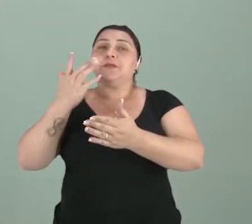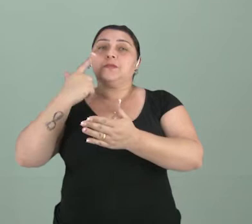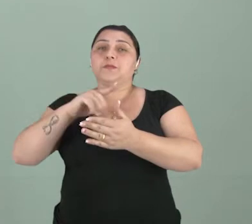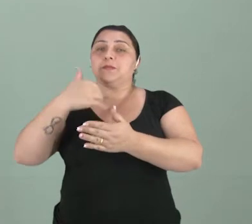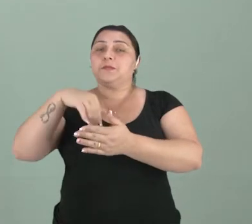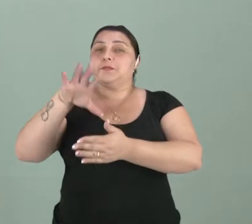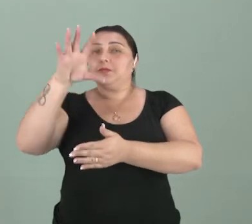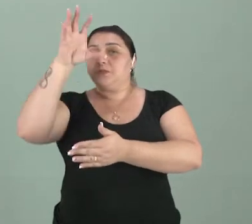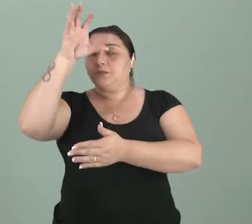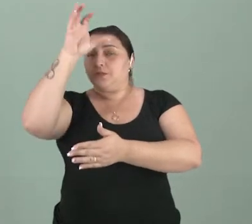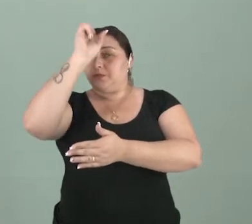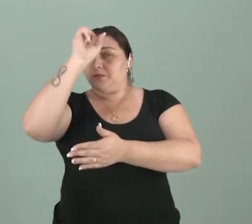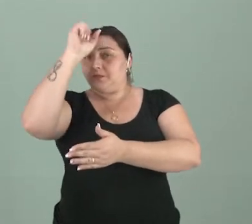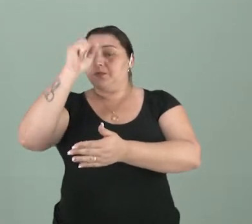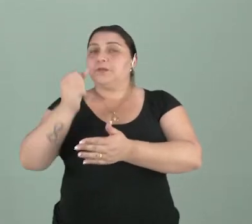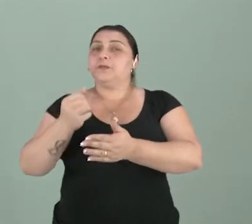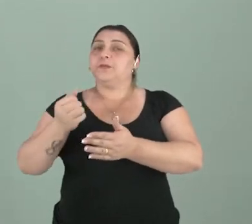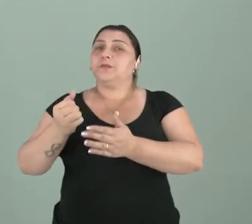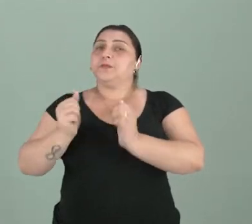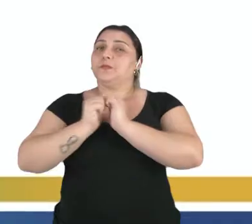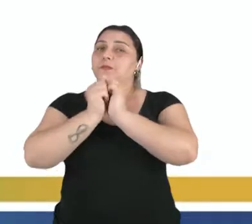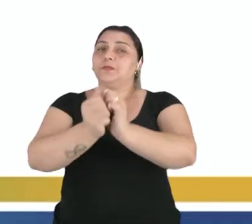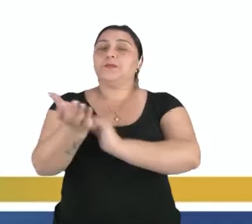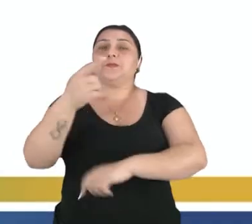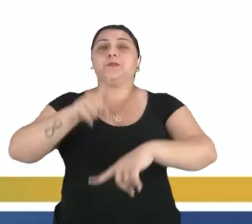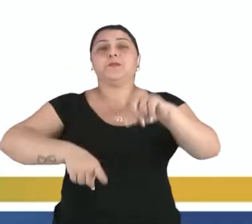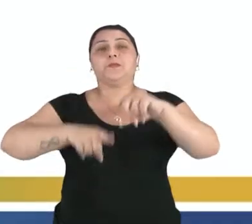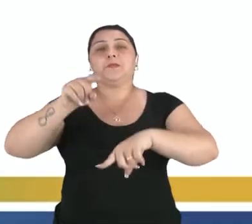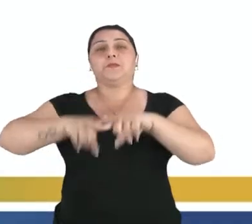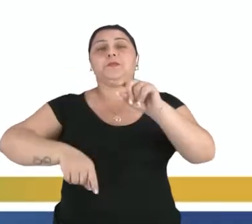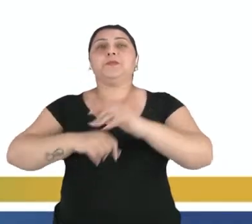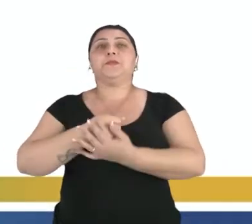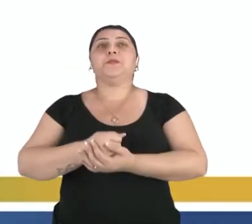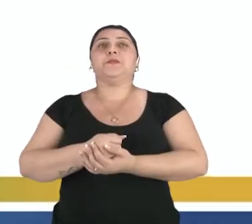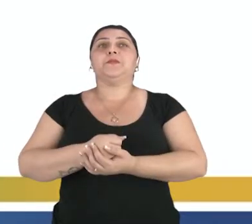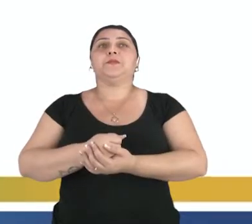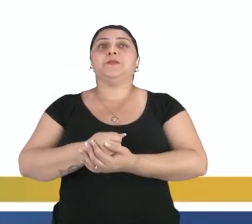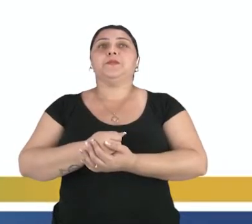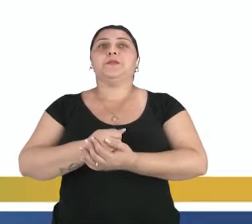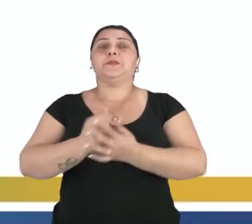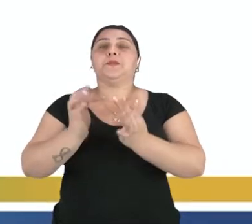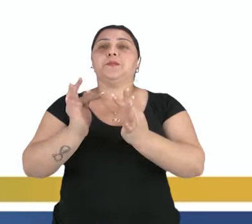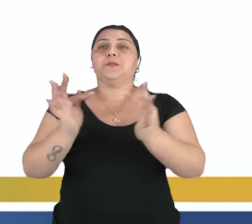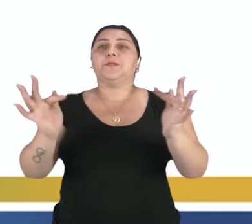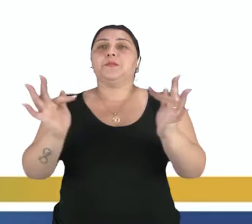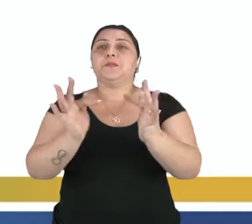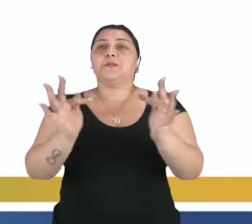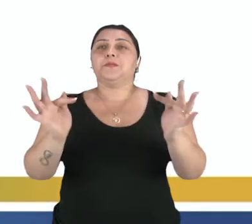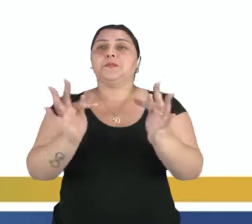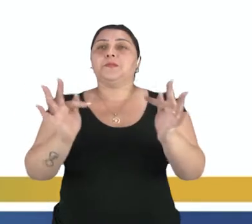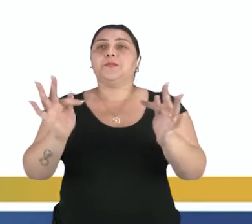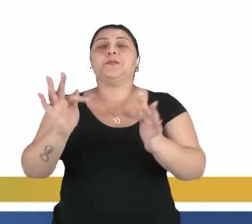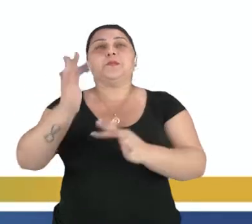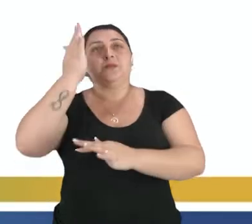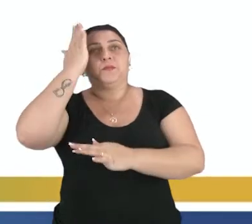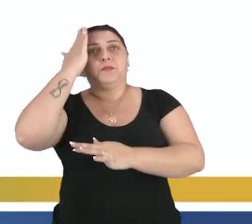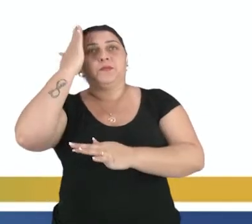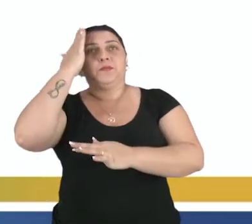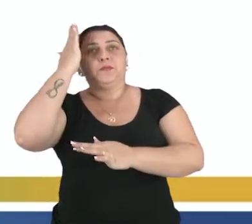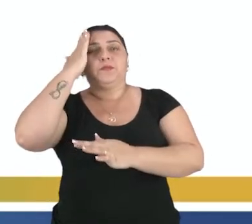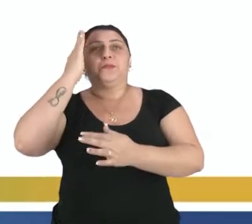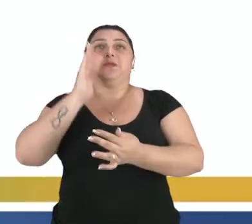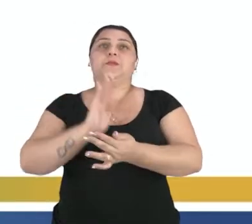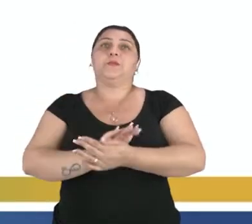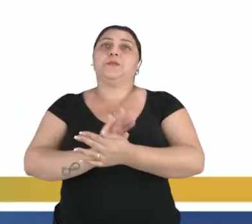conhecimentos. Então acompanhe comigo o nosso material. Pessoal, na função afim nós sabemos que ela é dada